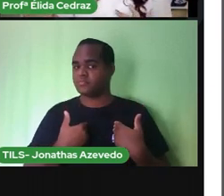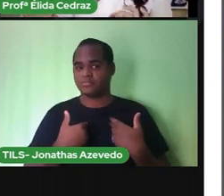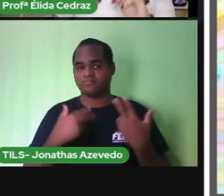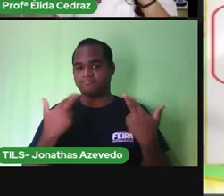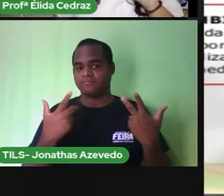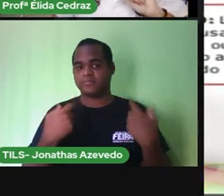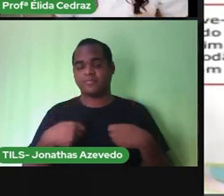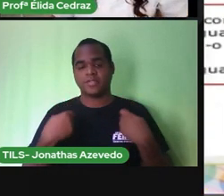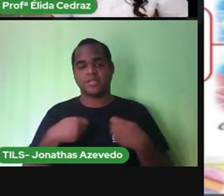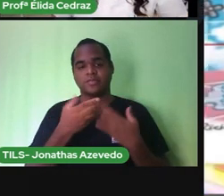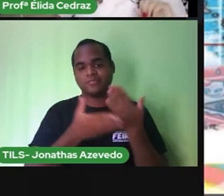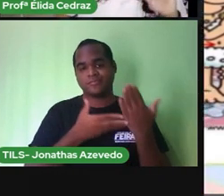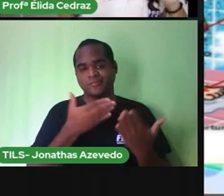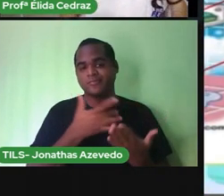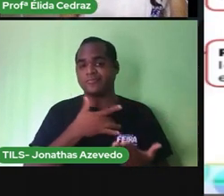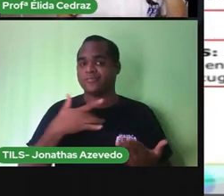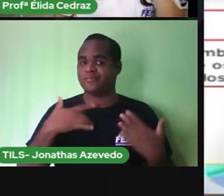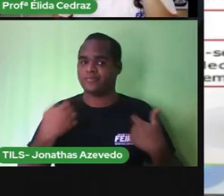bem dele.